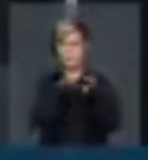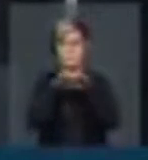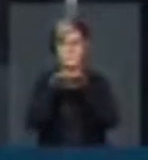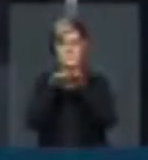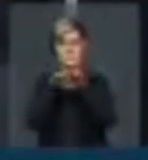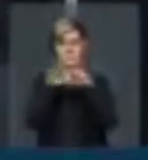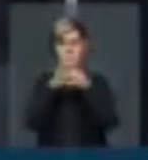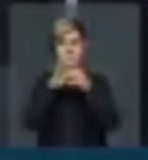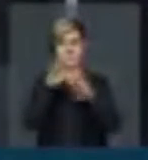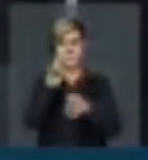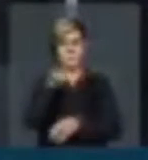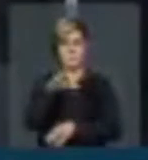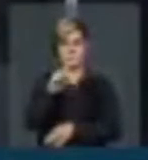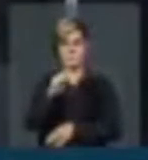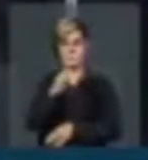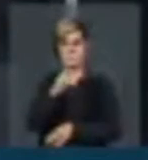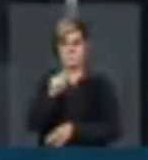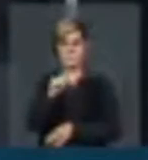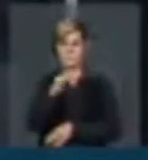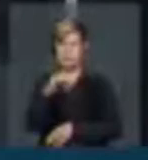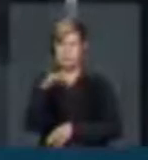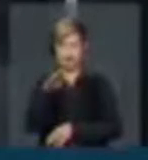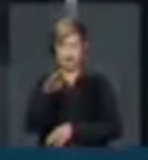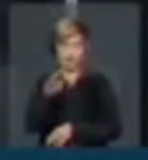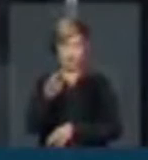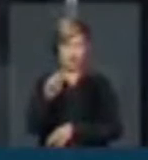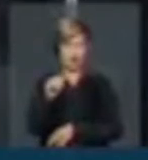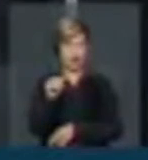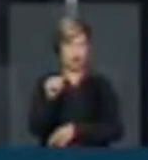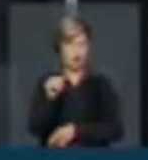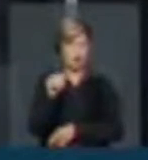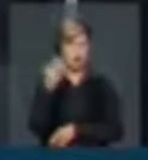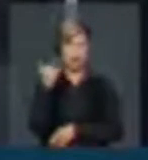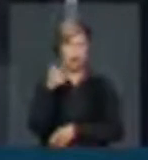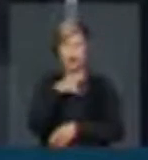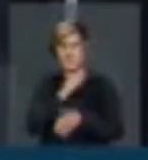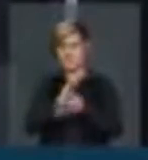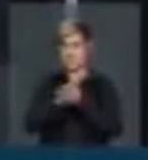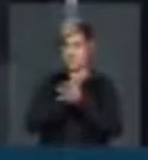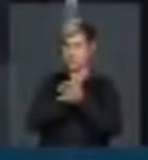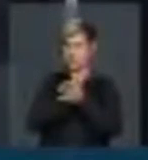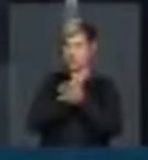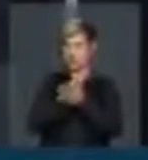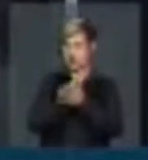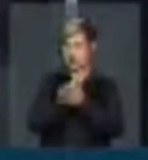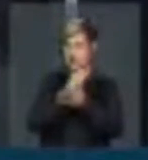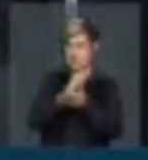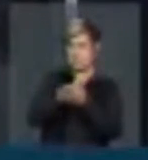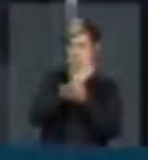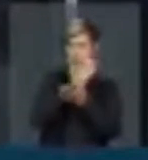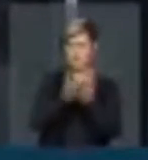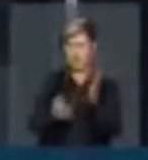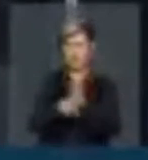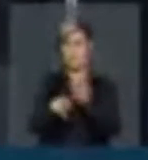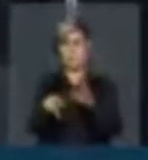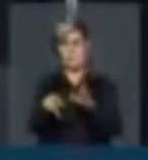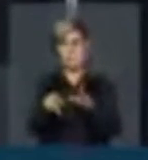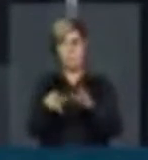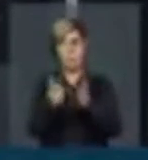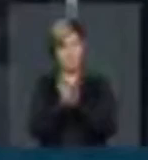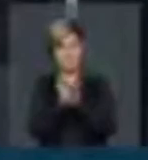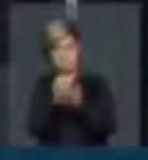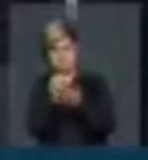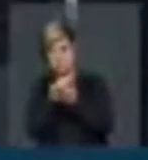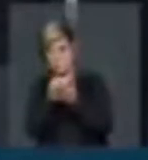isso, da derrota daquelas forças obscurantistas que travavam o crescimento do nosso país, um crescimento também em prol da